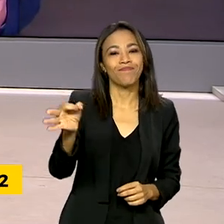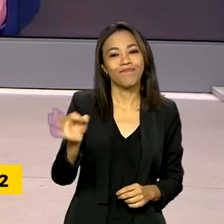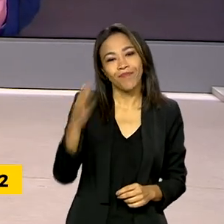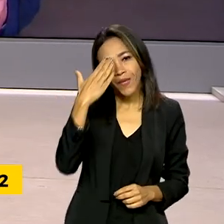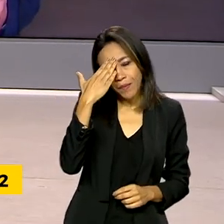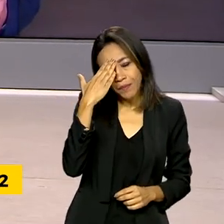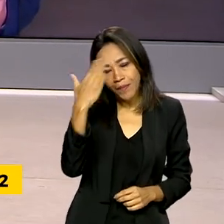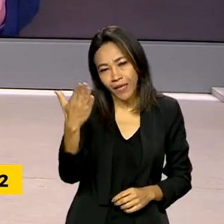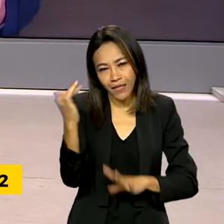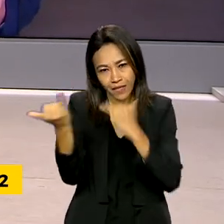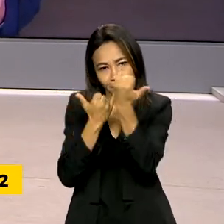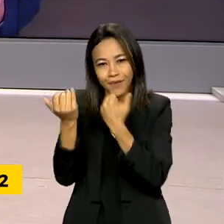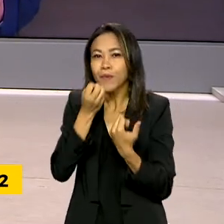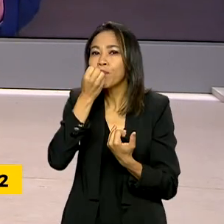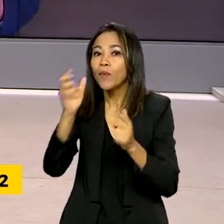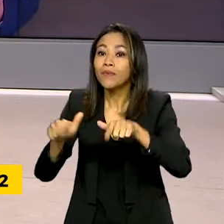obrigada pelas informações e bom trabalho para você. Obrigada.